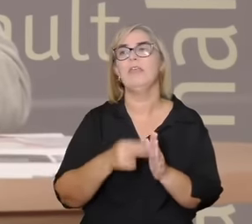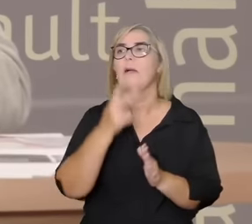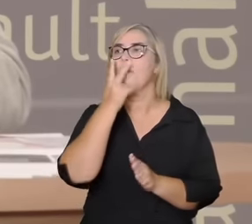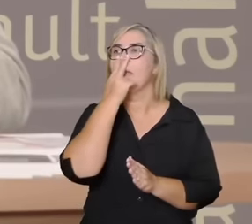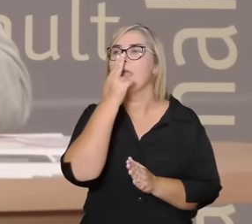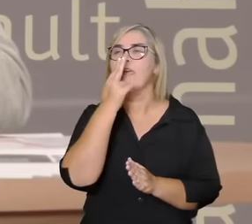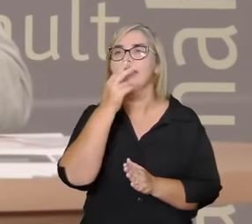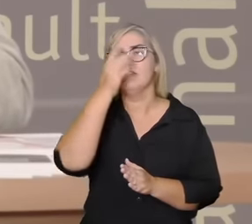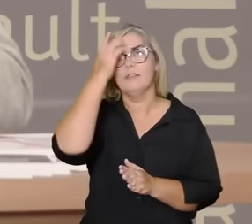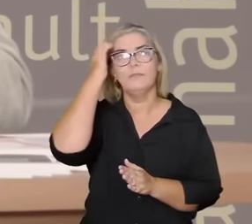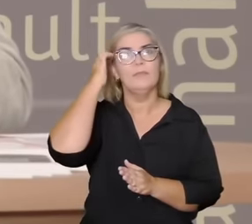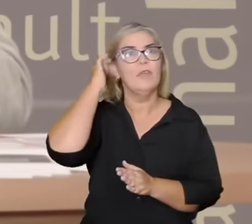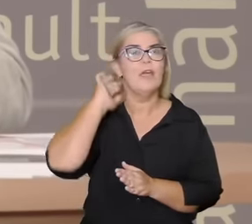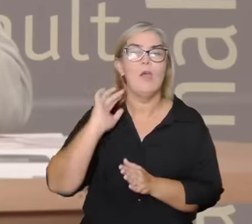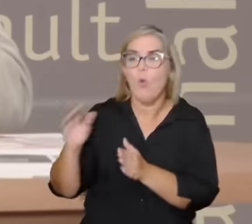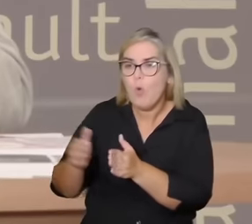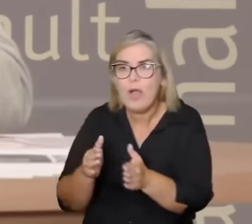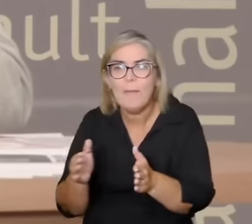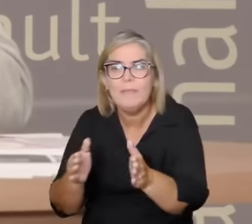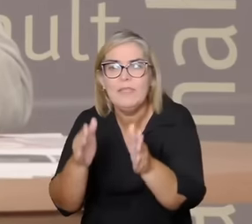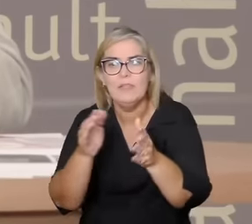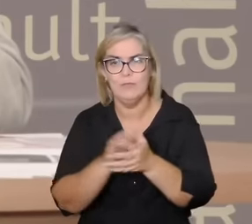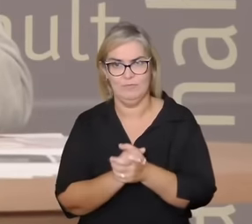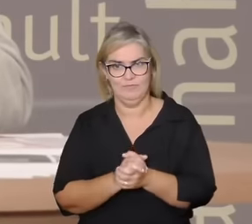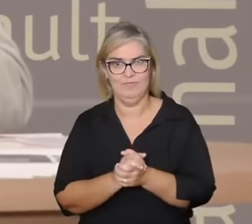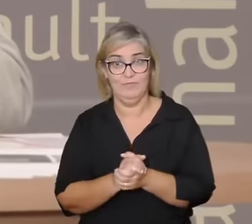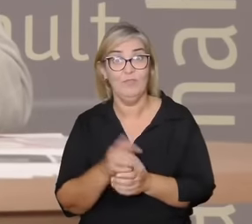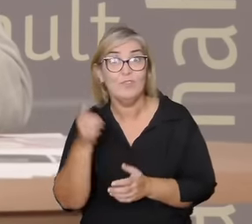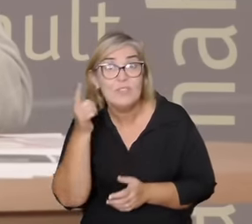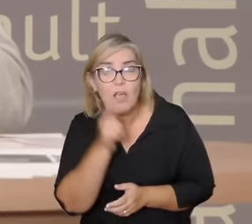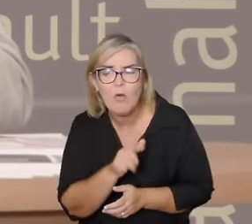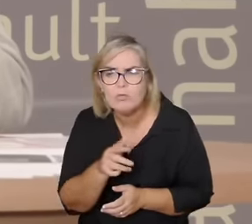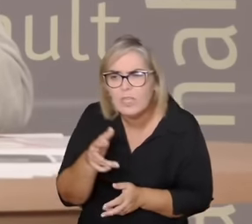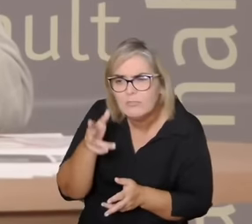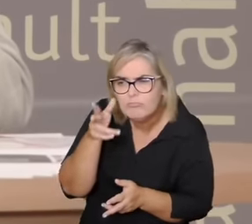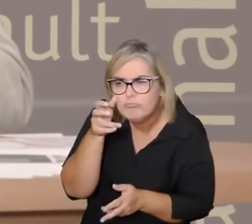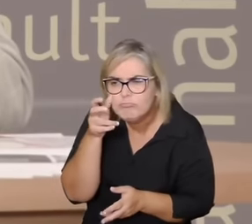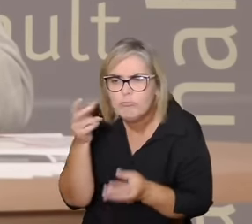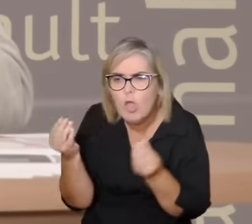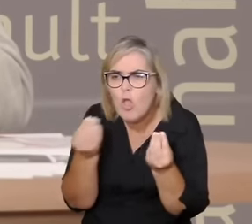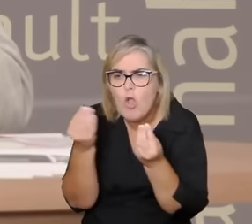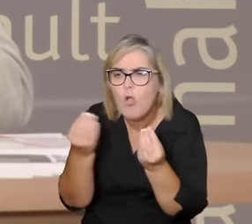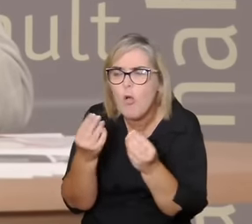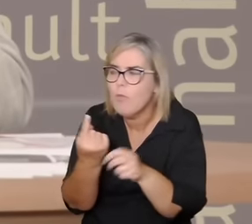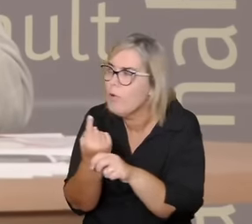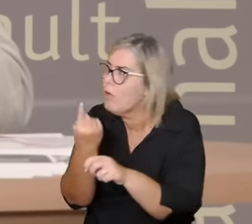e ajuda a nos alimentar para o percurso que pretendemos fazer